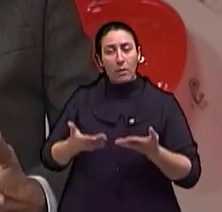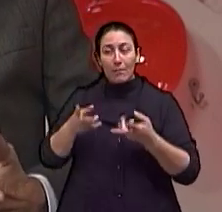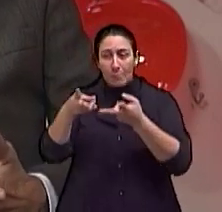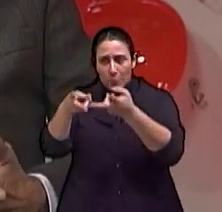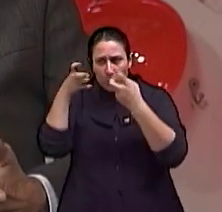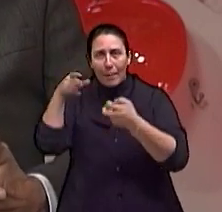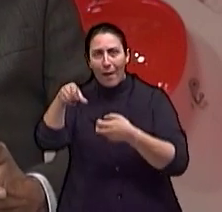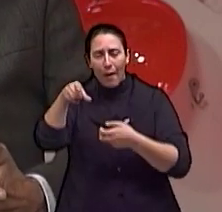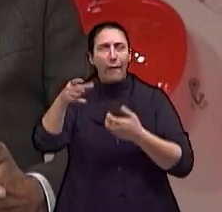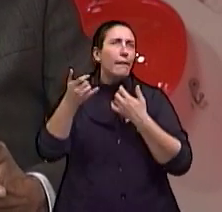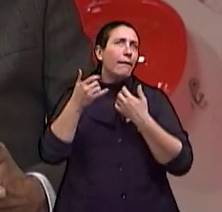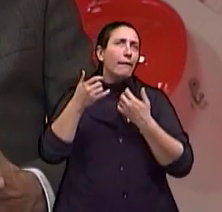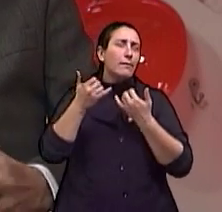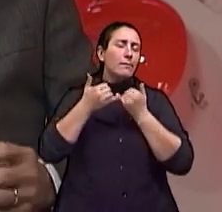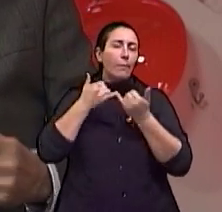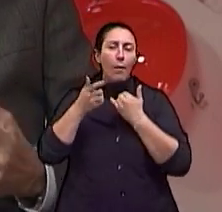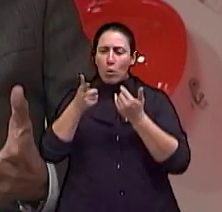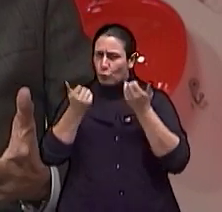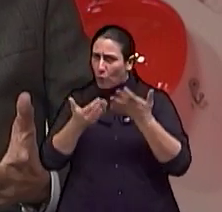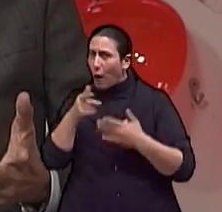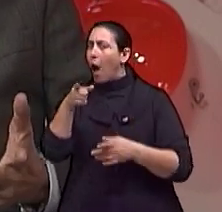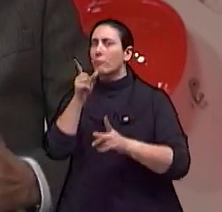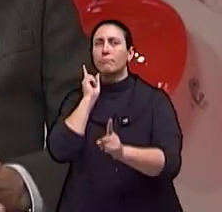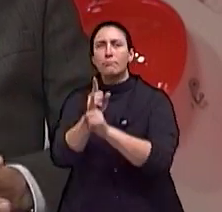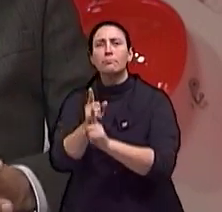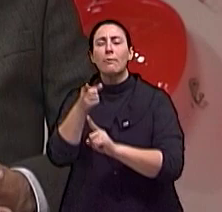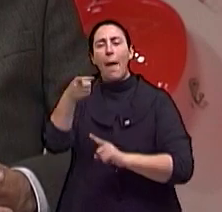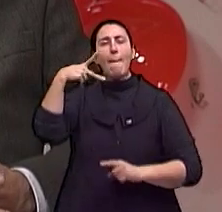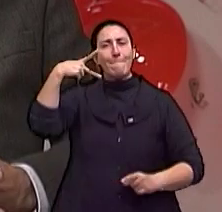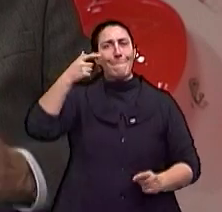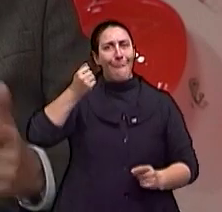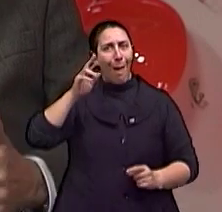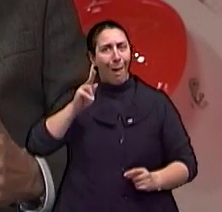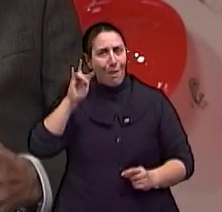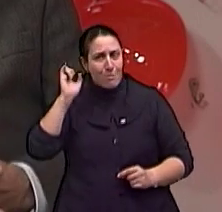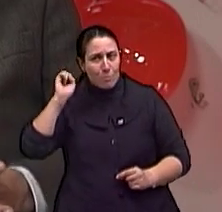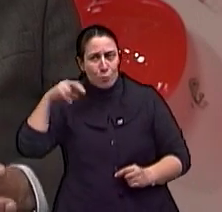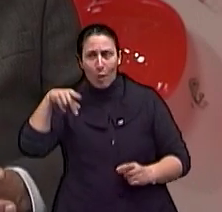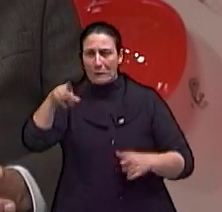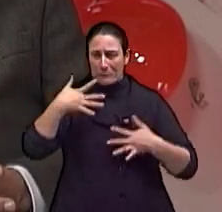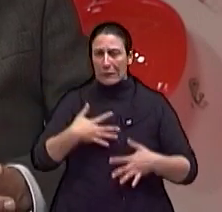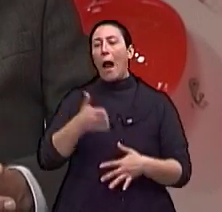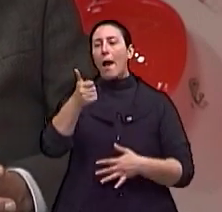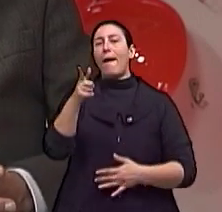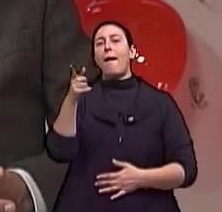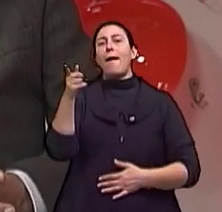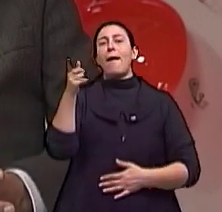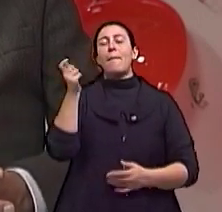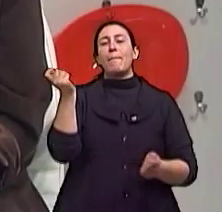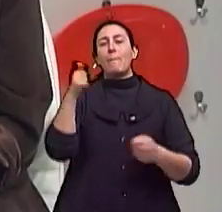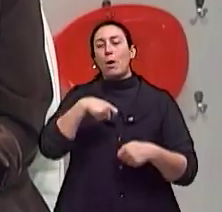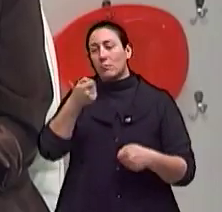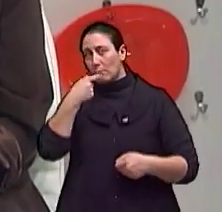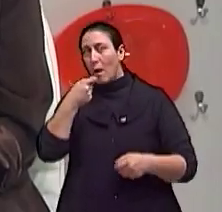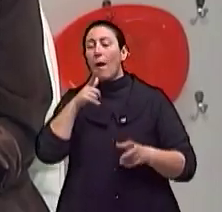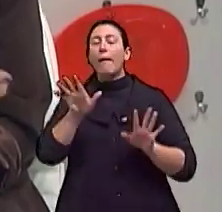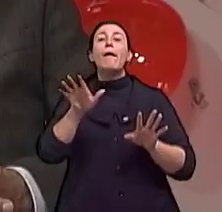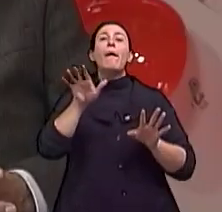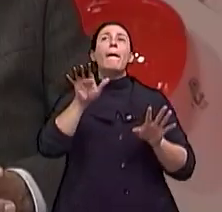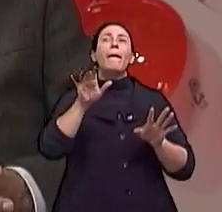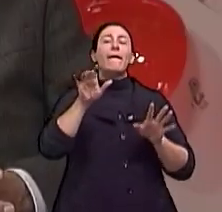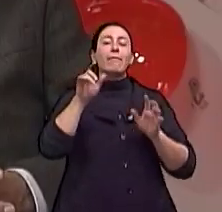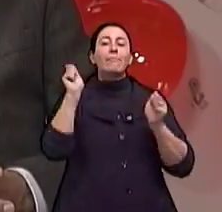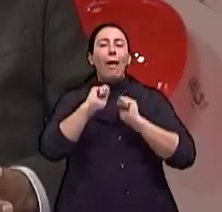melhor, digamos assim, é a indicação, se ele tem a indicação da cirurgia, né? Quando detectado que é Parkinson.